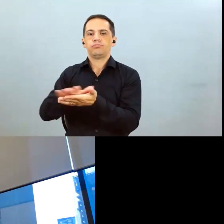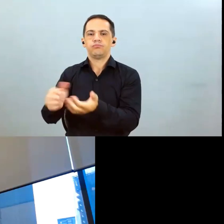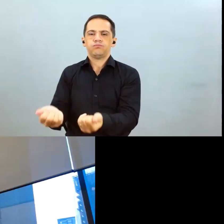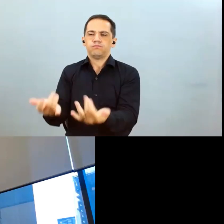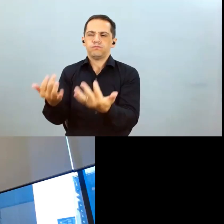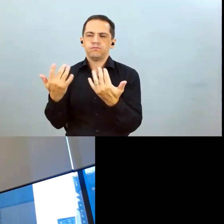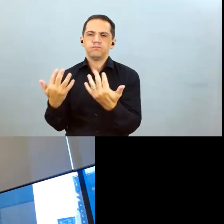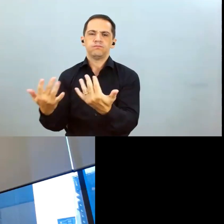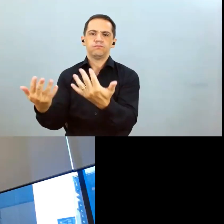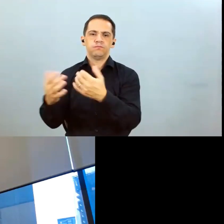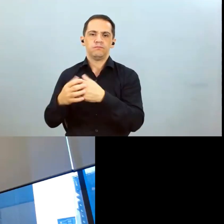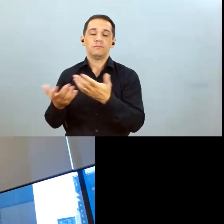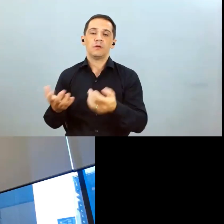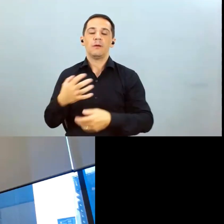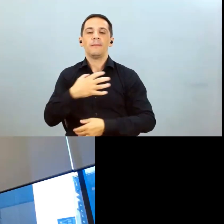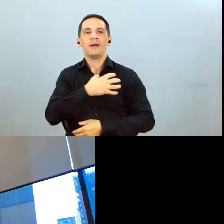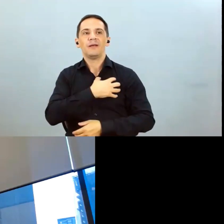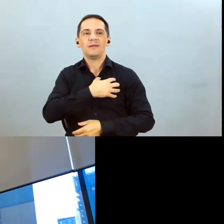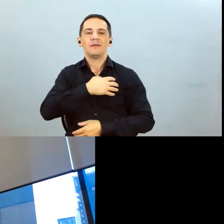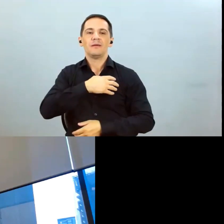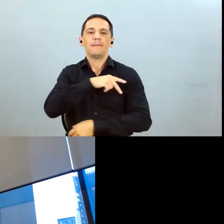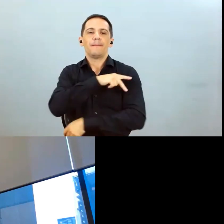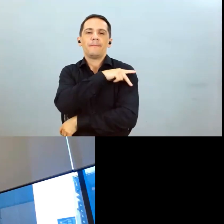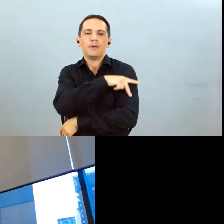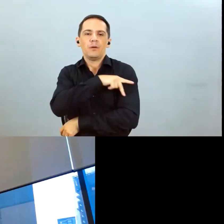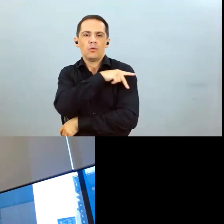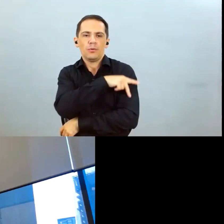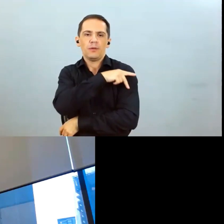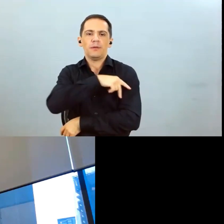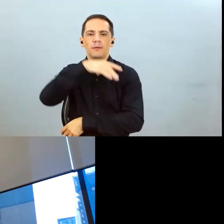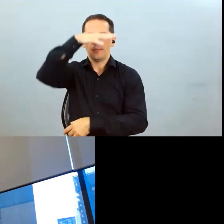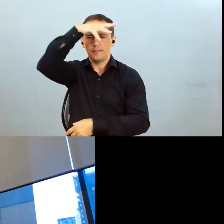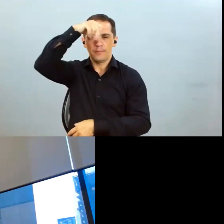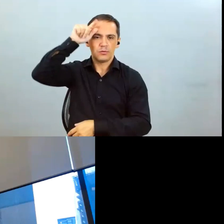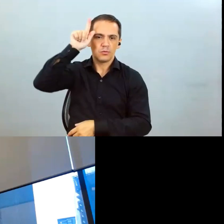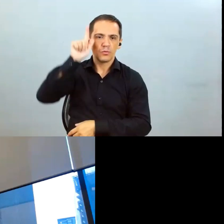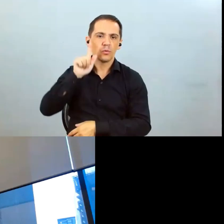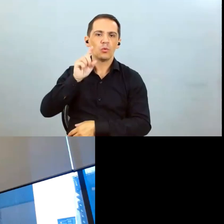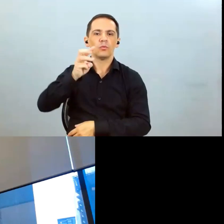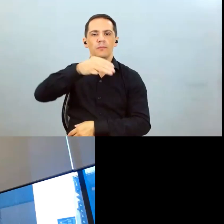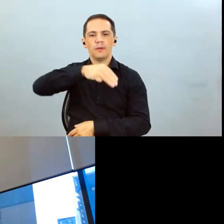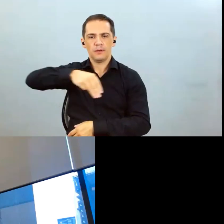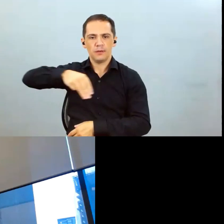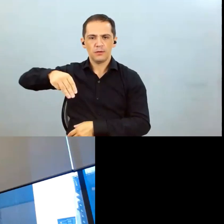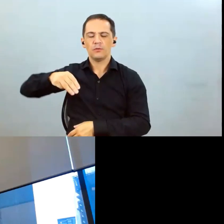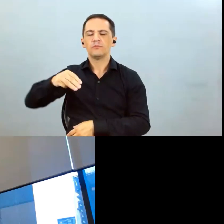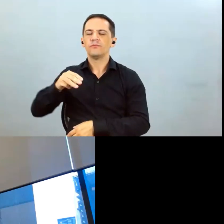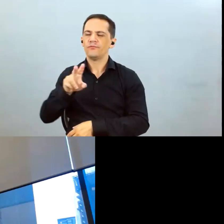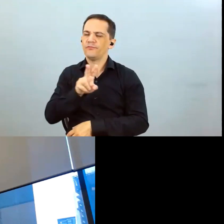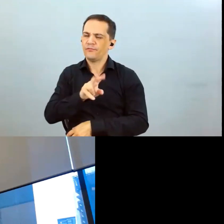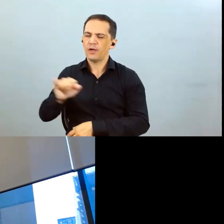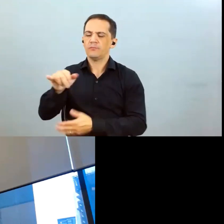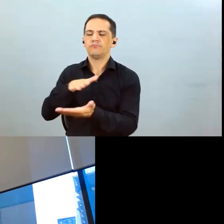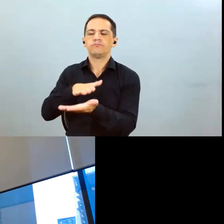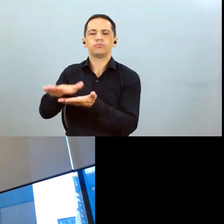Grosso Bahia Maranhão Piauí a gente tem uma expectativa de manter os nossos patamares de produtividade mesmo